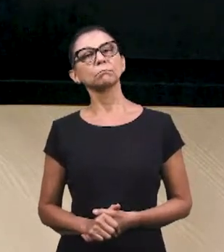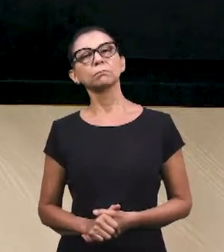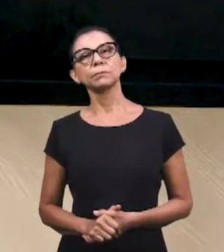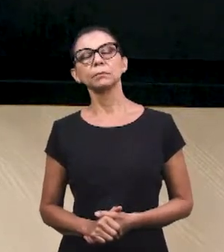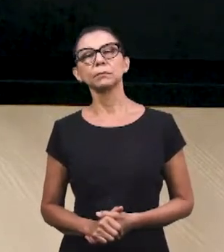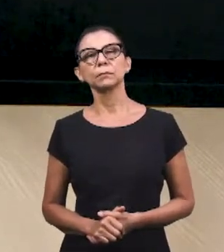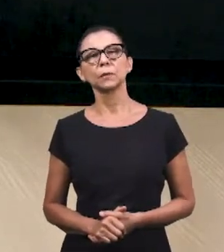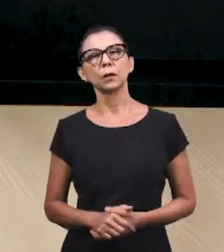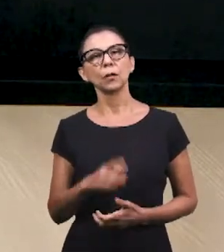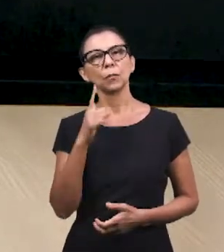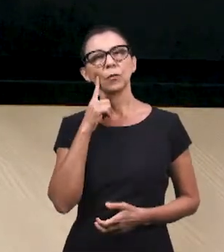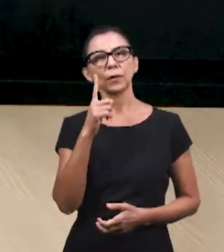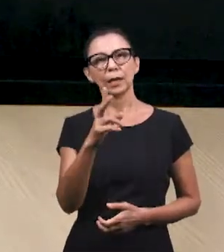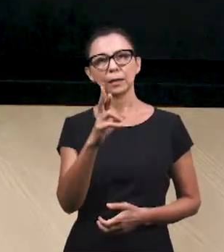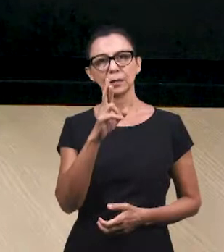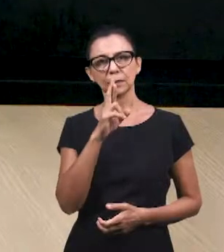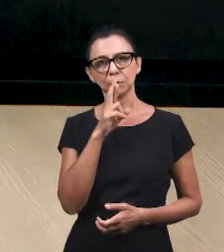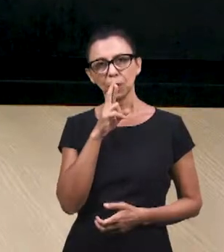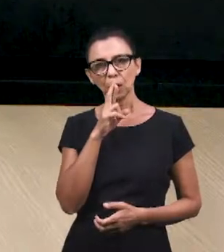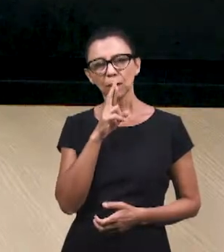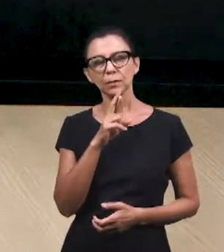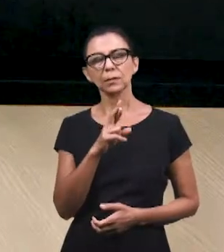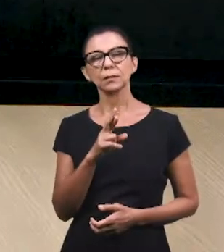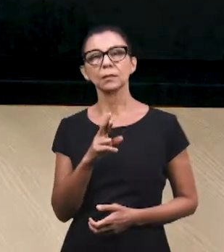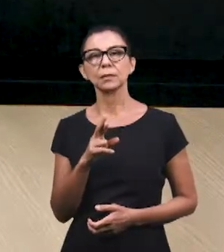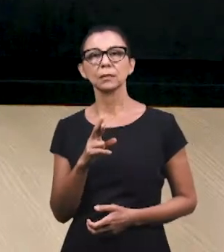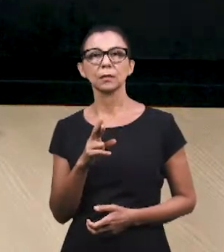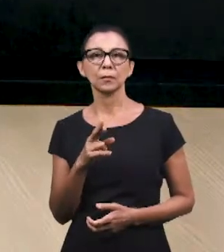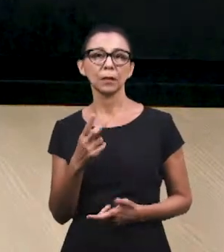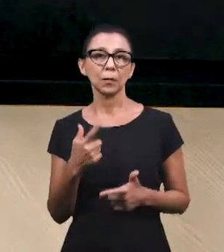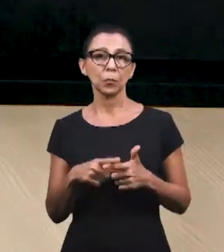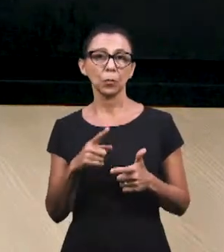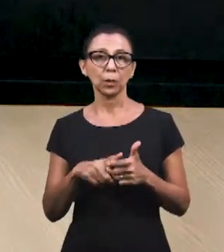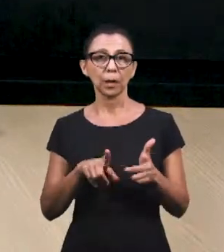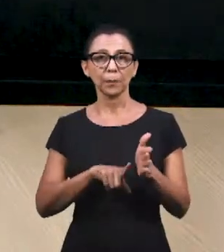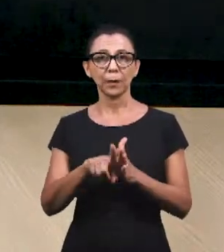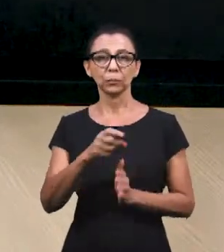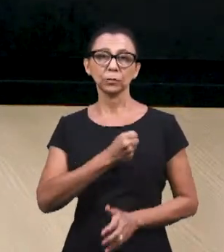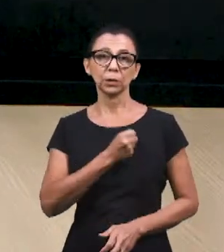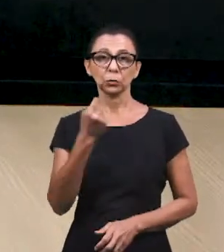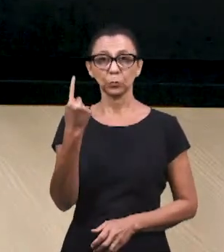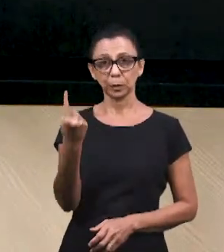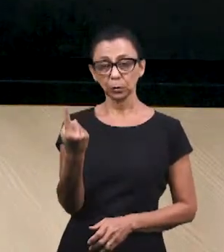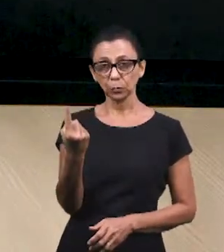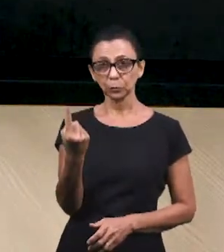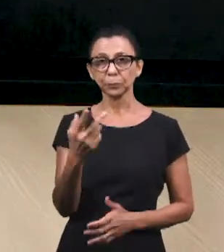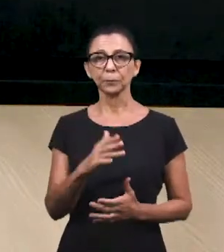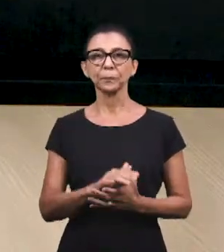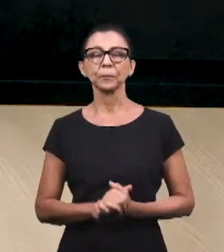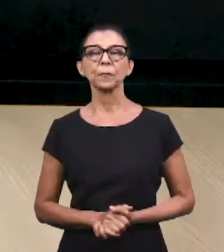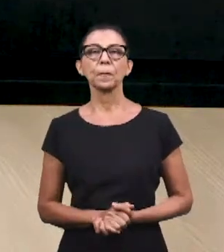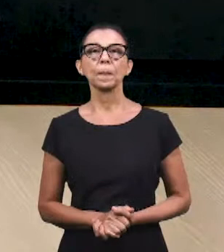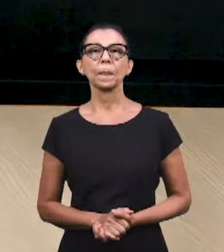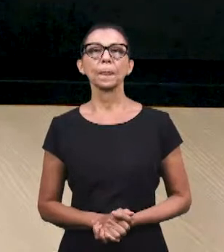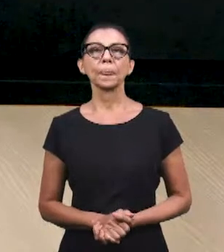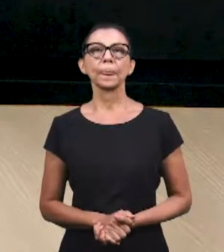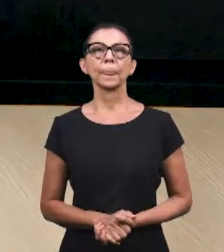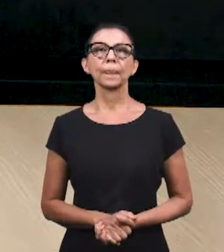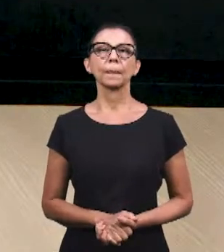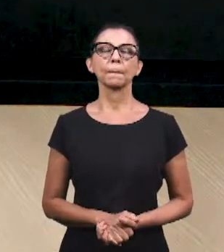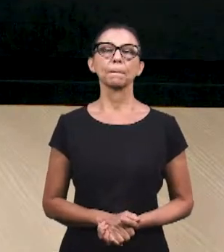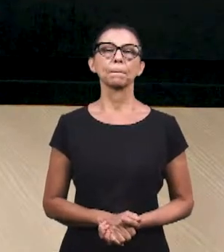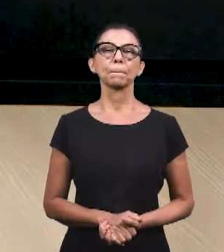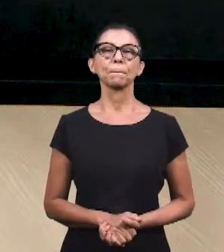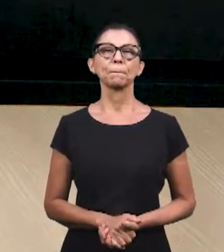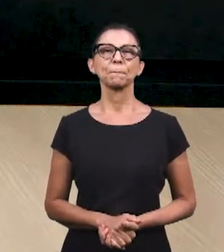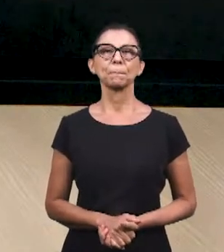teve respostas fazendo abordagens e uma complementa a outra, né? Nós iremos, então, agora ter mais uma